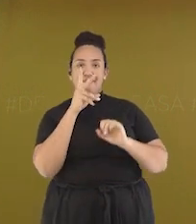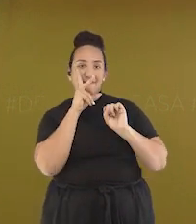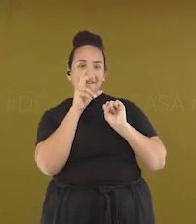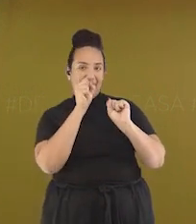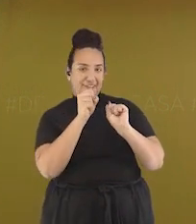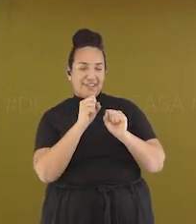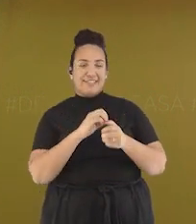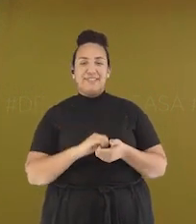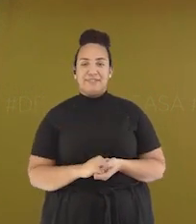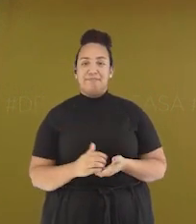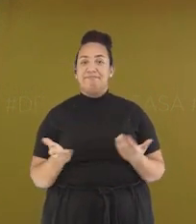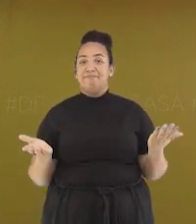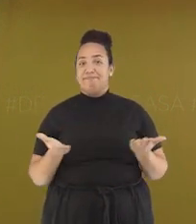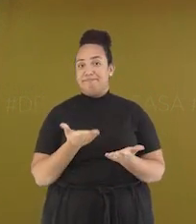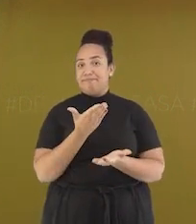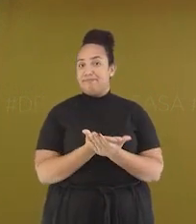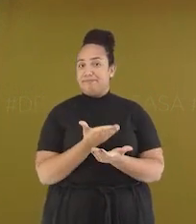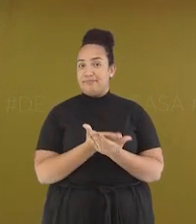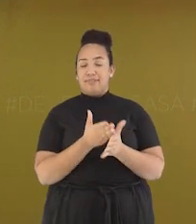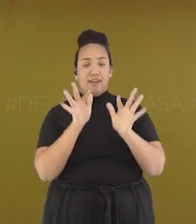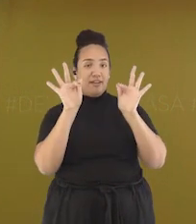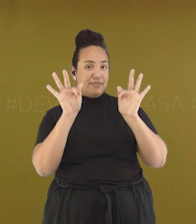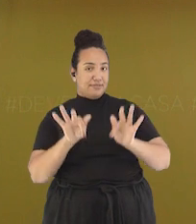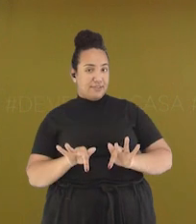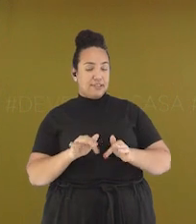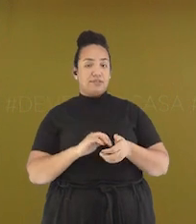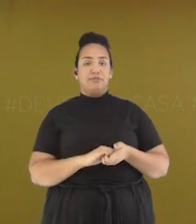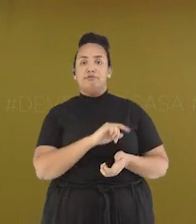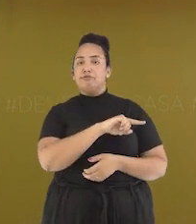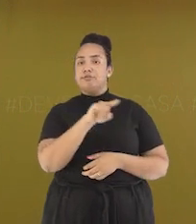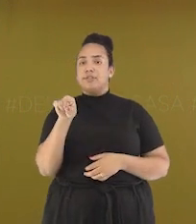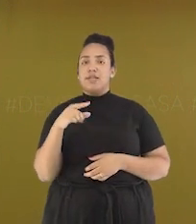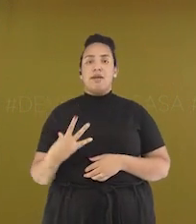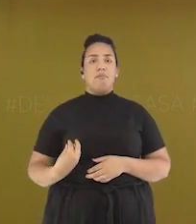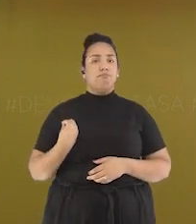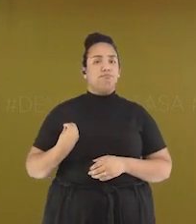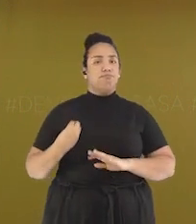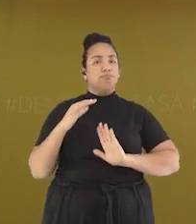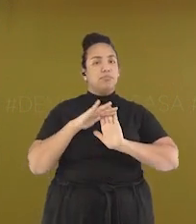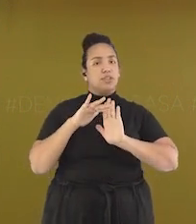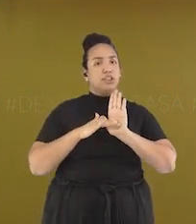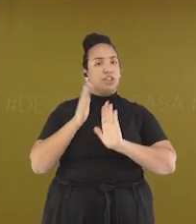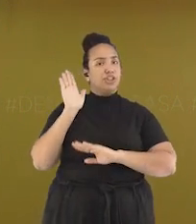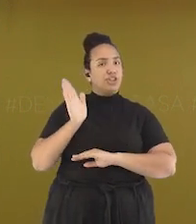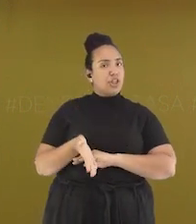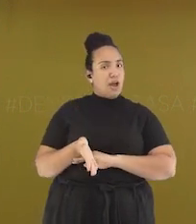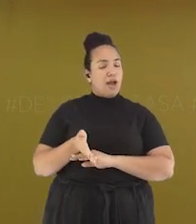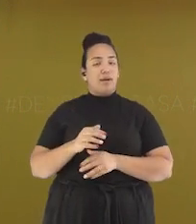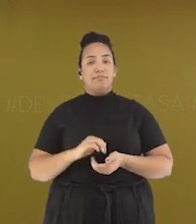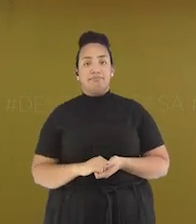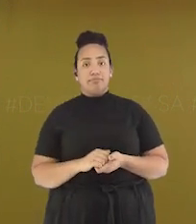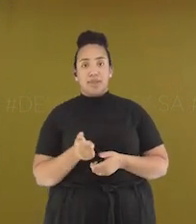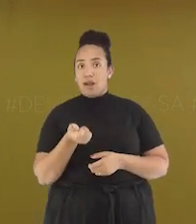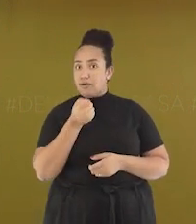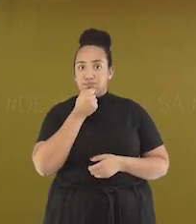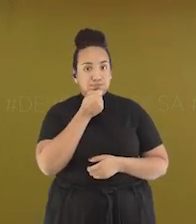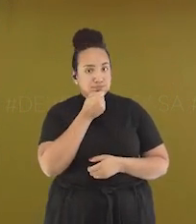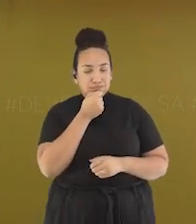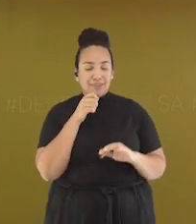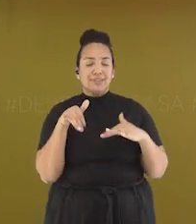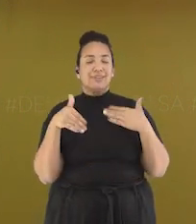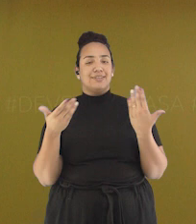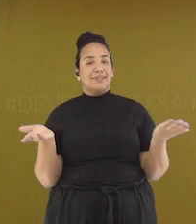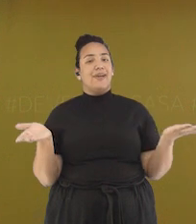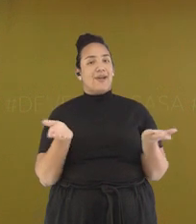nossa aula está chegando ao fim E você, já marcou a sua presença aqui nessa aula? Se não, é